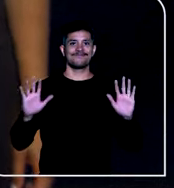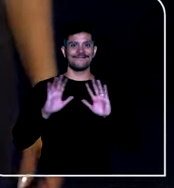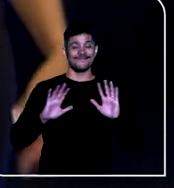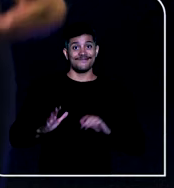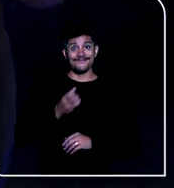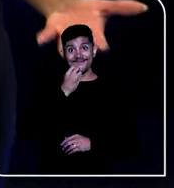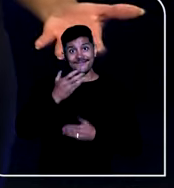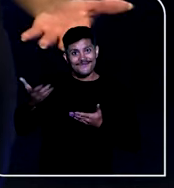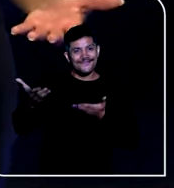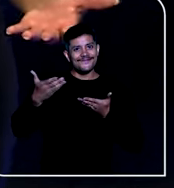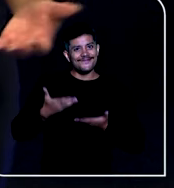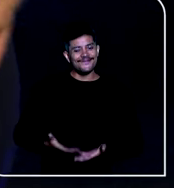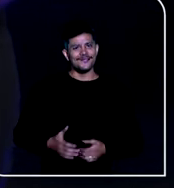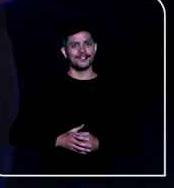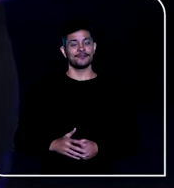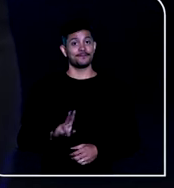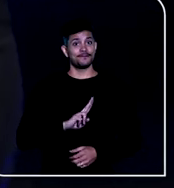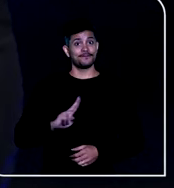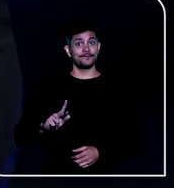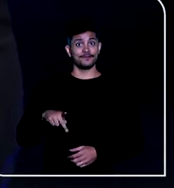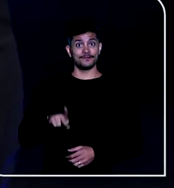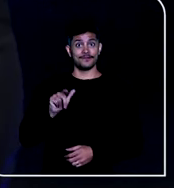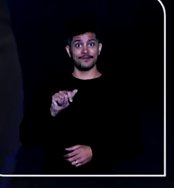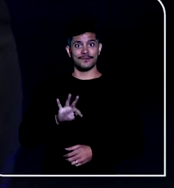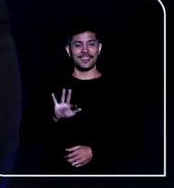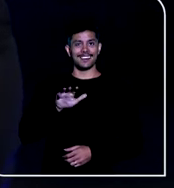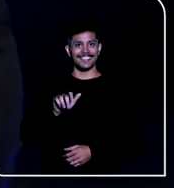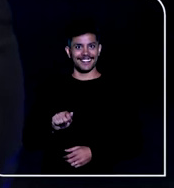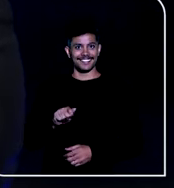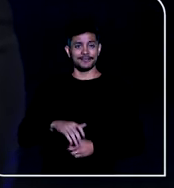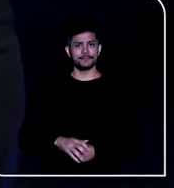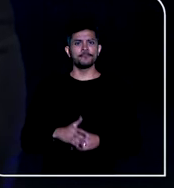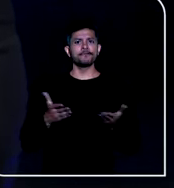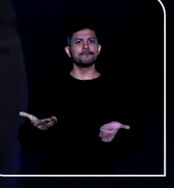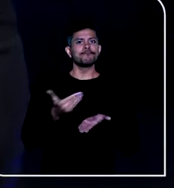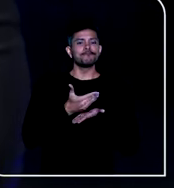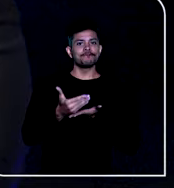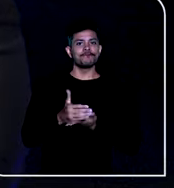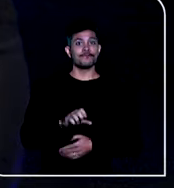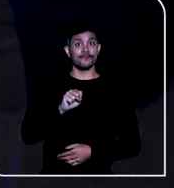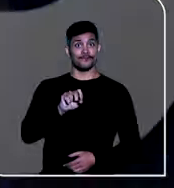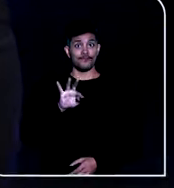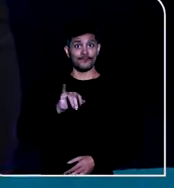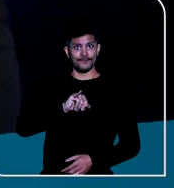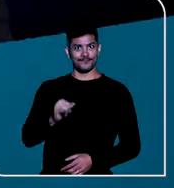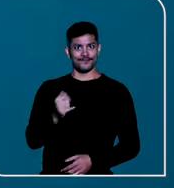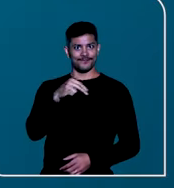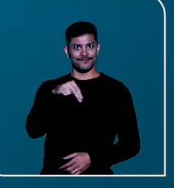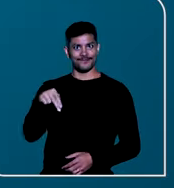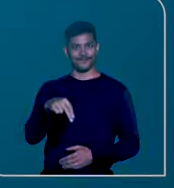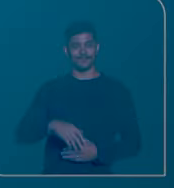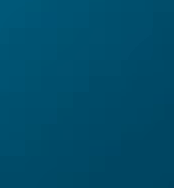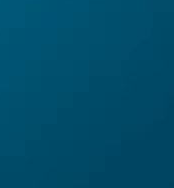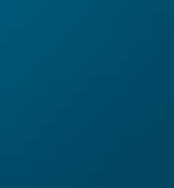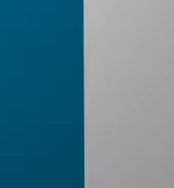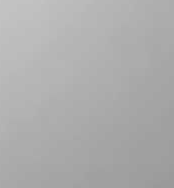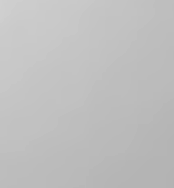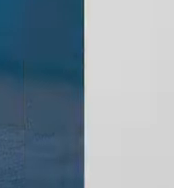Olá, seja muito bem-vindo. Eu sou Kátia Gomes e está no ar o STJ Notícias.